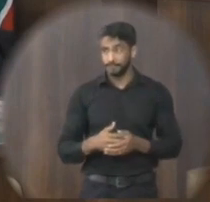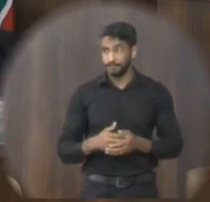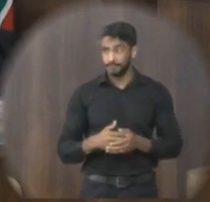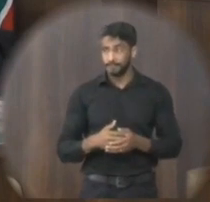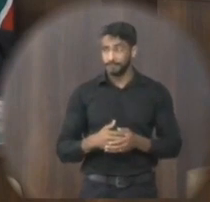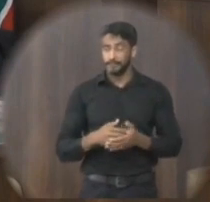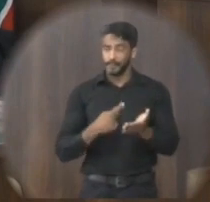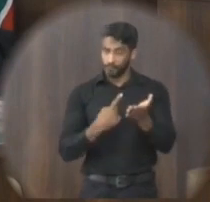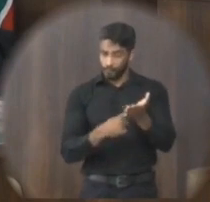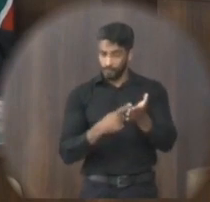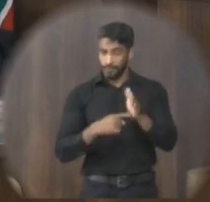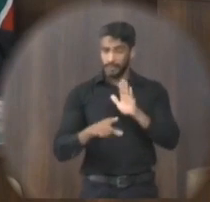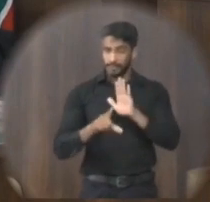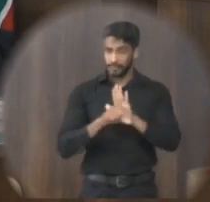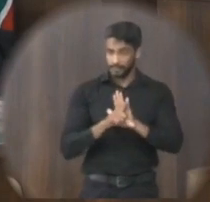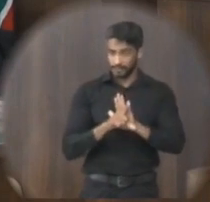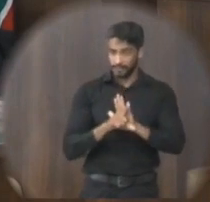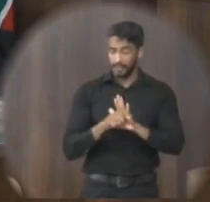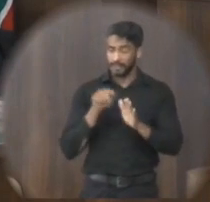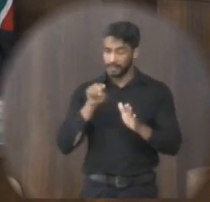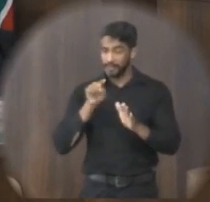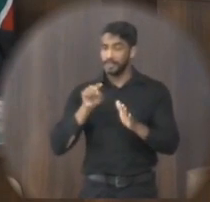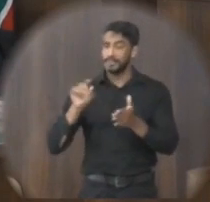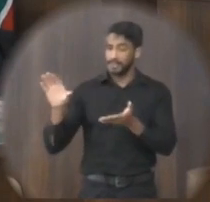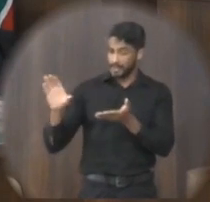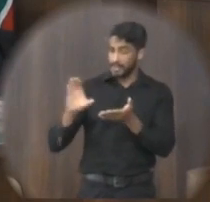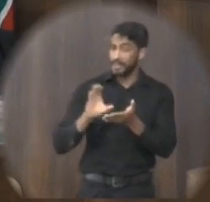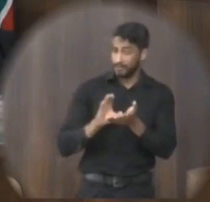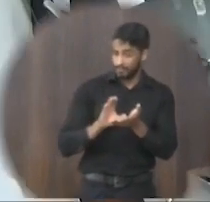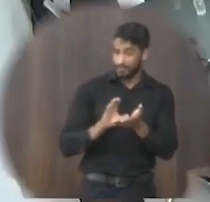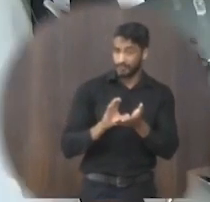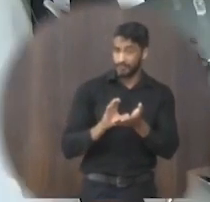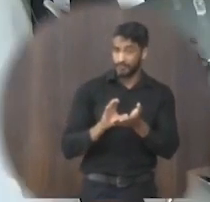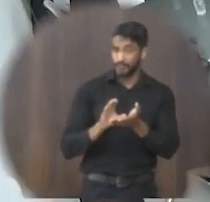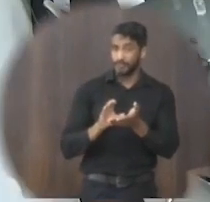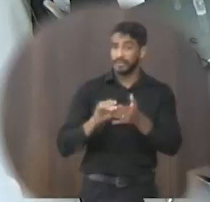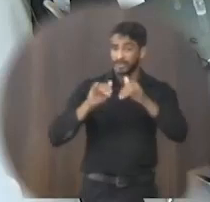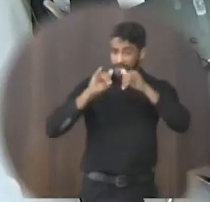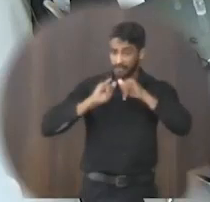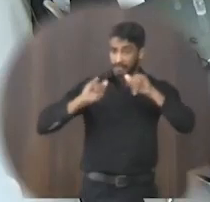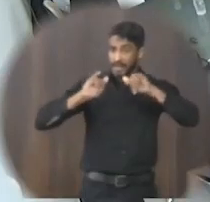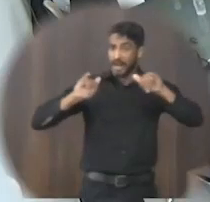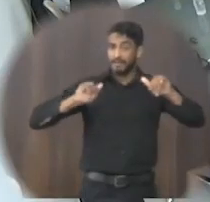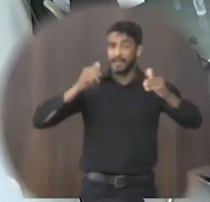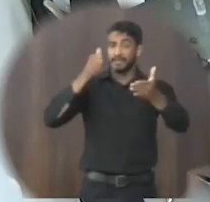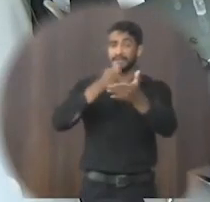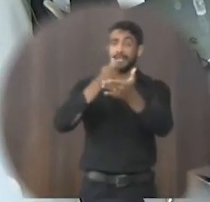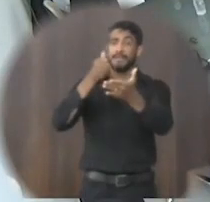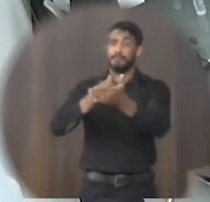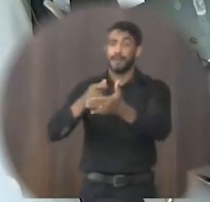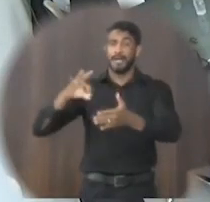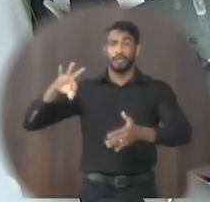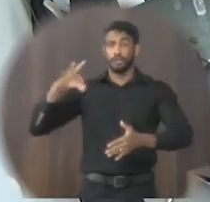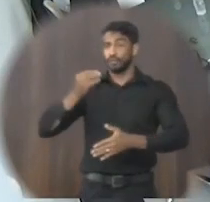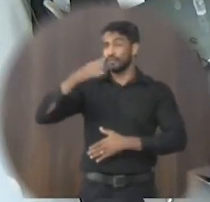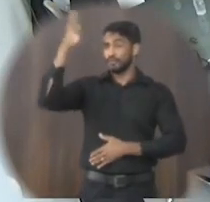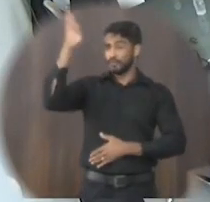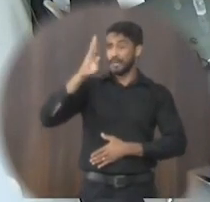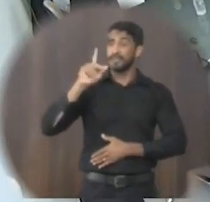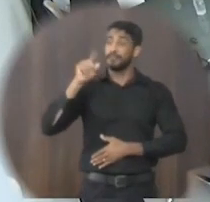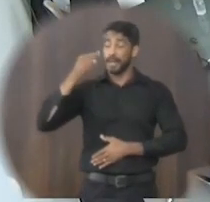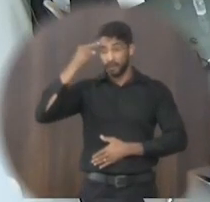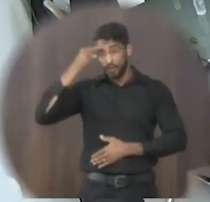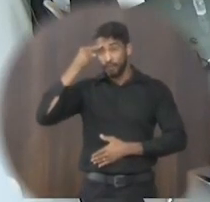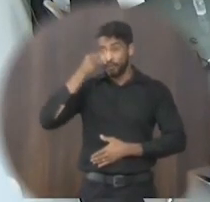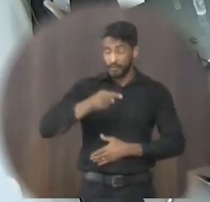cumprimento da lei benefícios desse tipo estão sendo anunciados e pagos em todo o Brasil e são obrigatórios e por isso